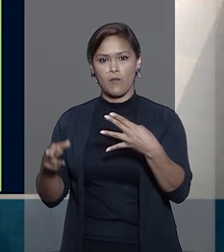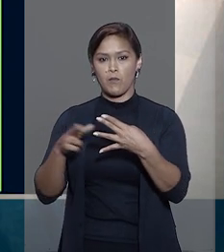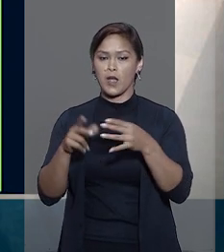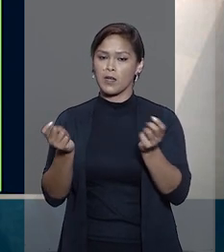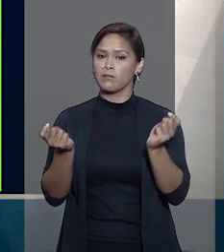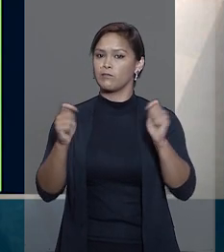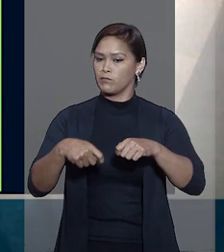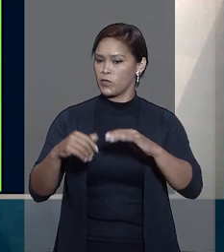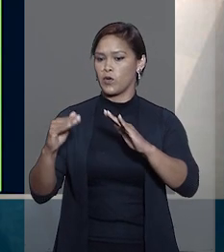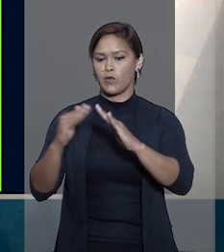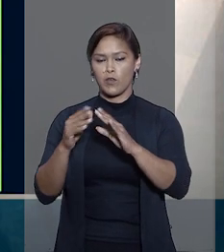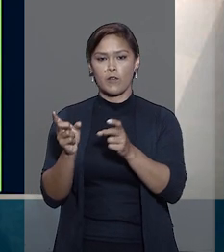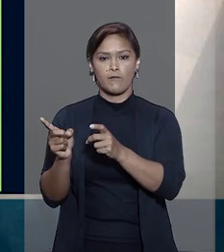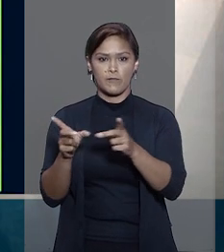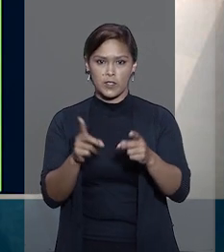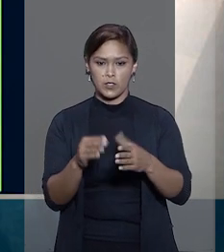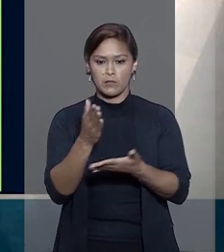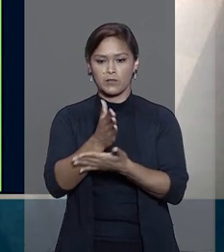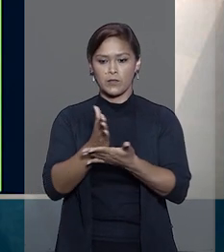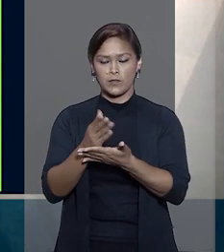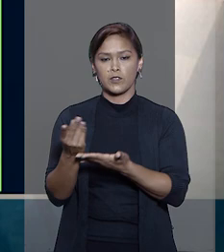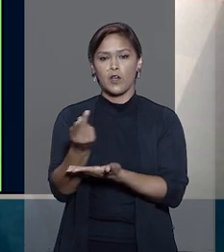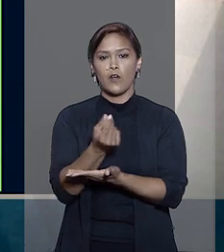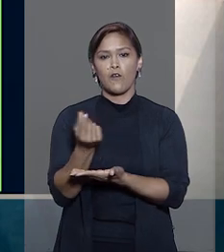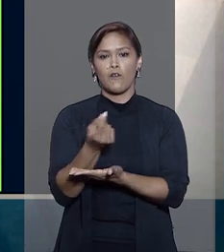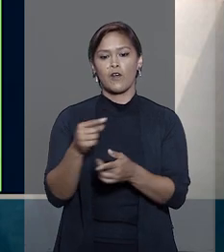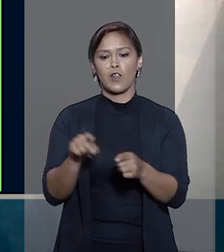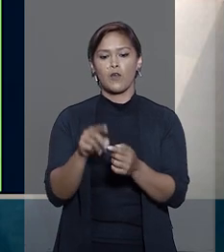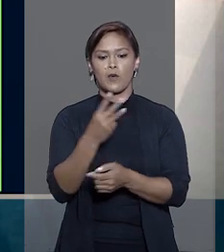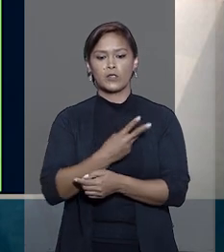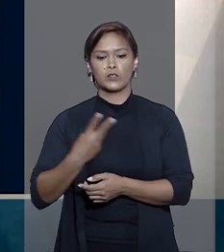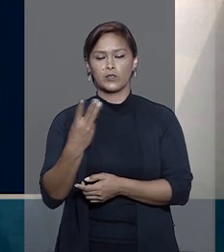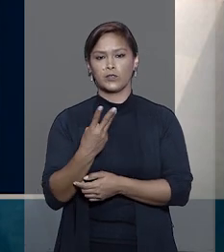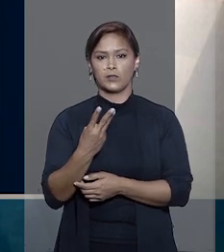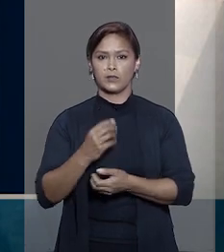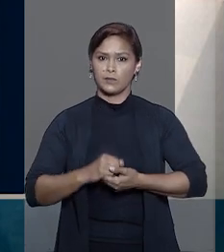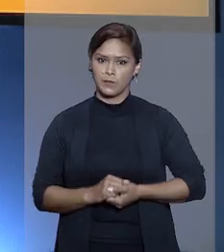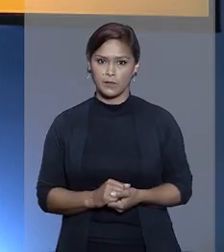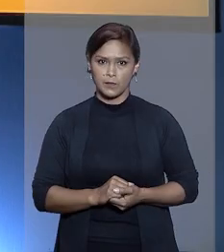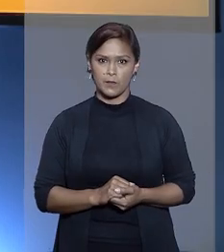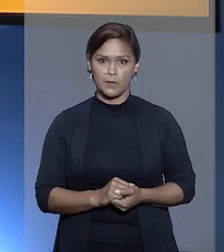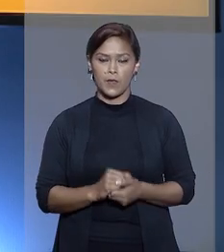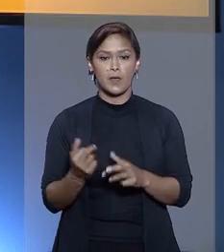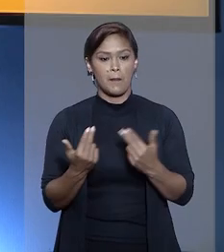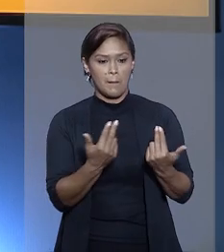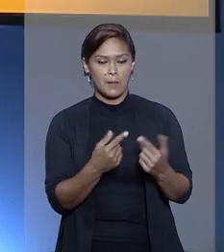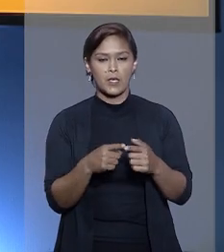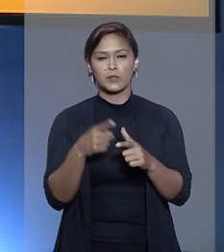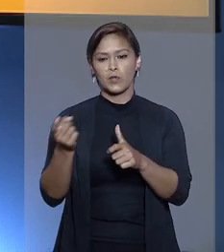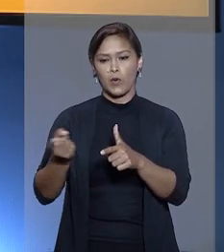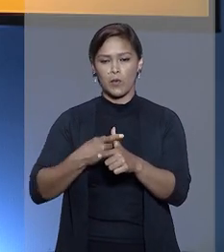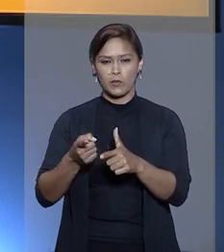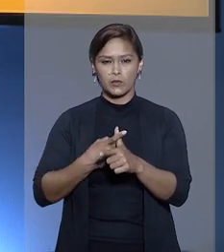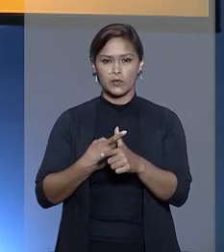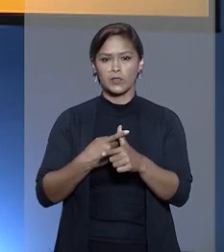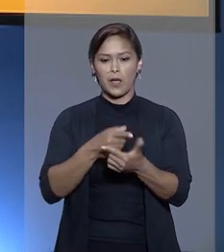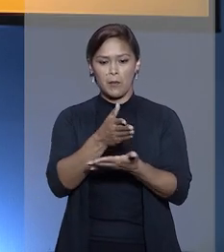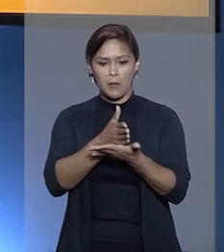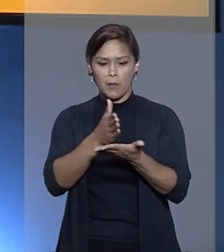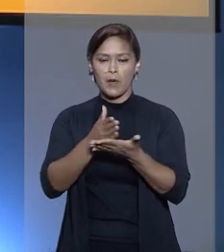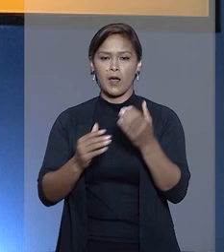para que o imóvel seja vendido para a divisão do valor entre os coproprietários. Mesmo com o débito garantido